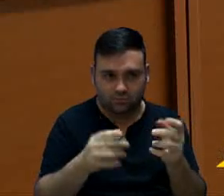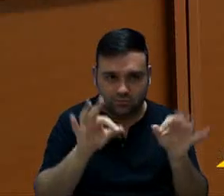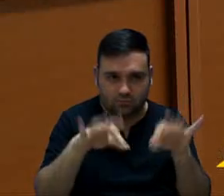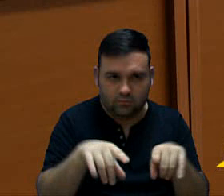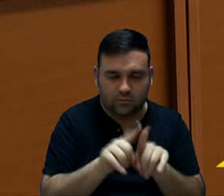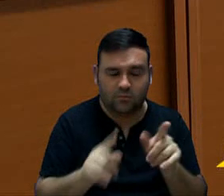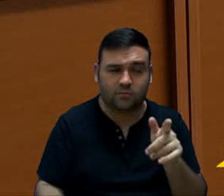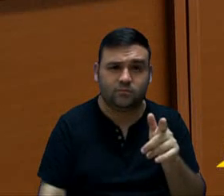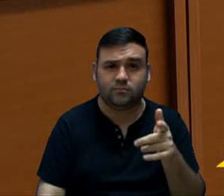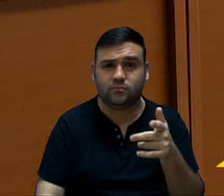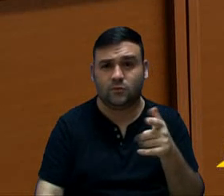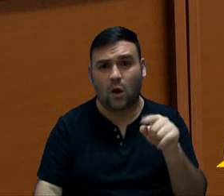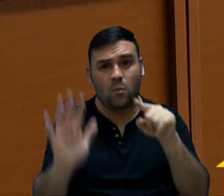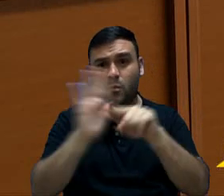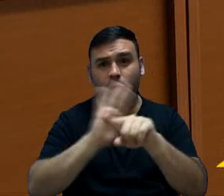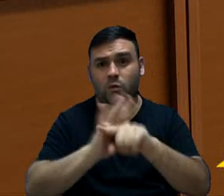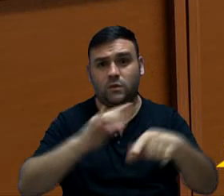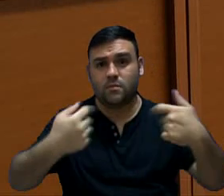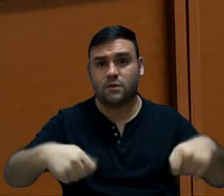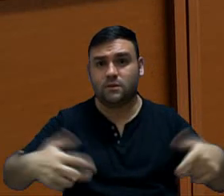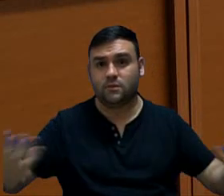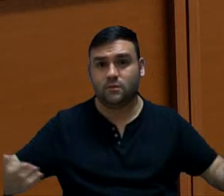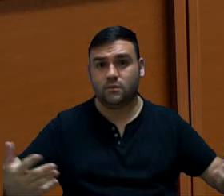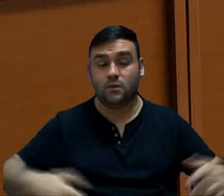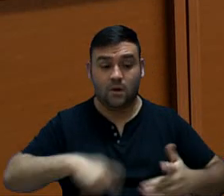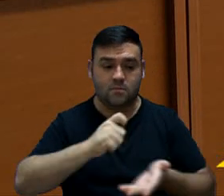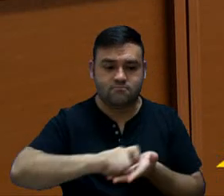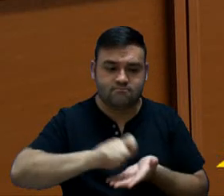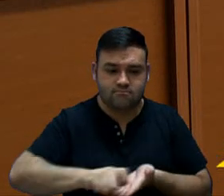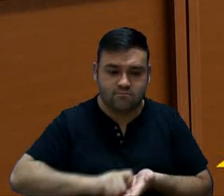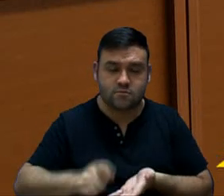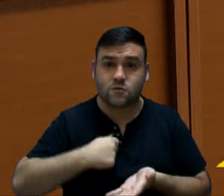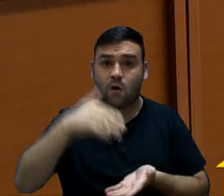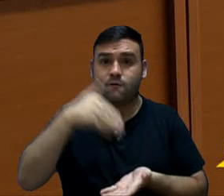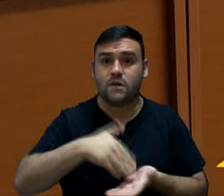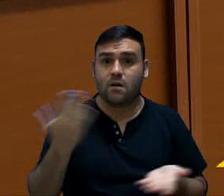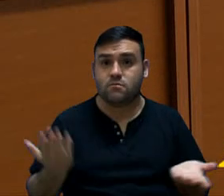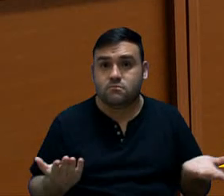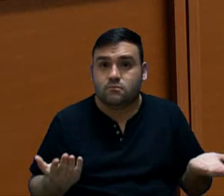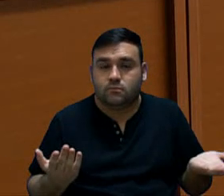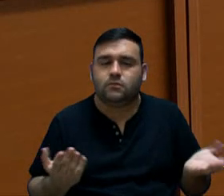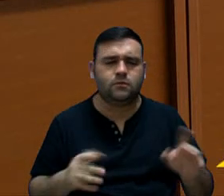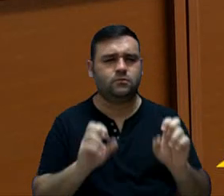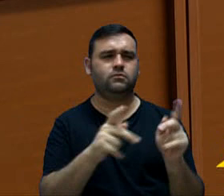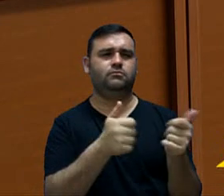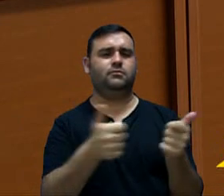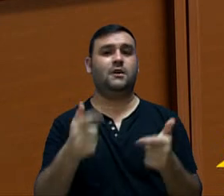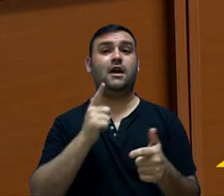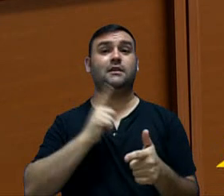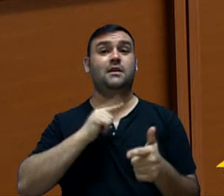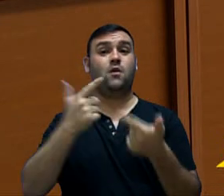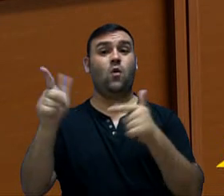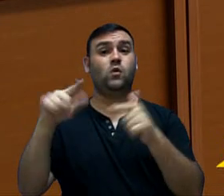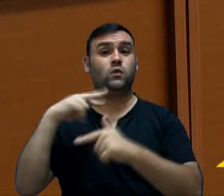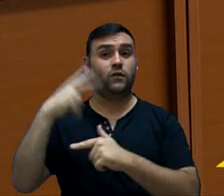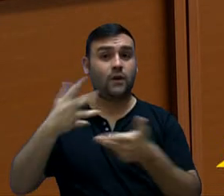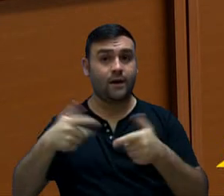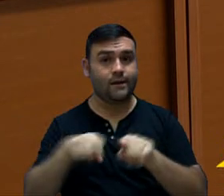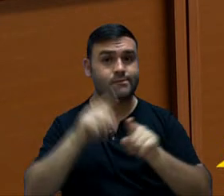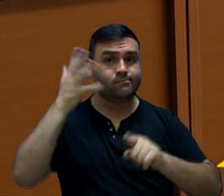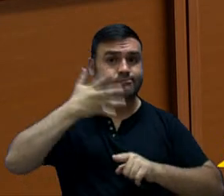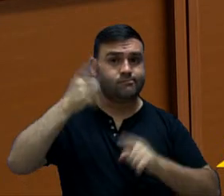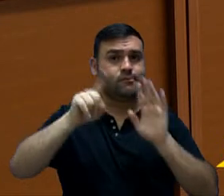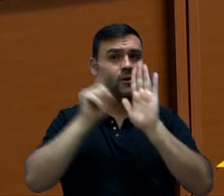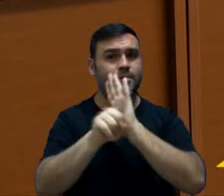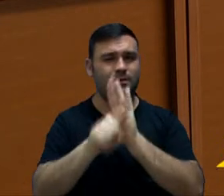finalizar? É que eu tenho que fazer questionamentos. Sim, mas... Eu anotei aqui, deixei para o final. Sim, sim, tudo bem. Mas é que tem os outros vereadores também querendo